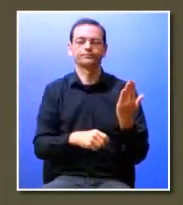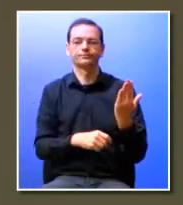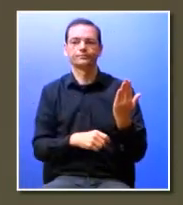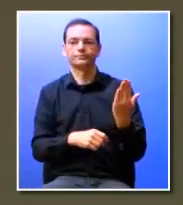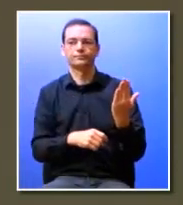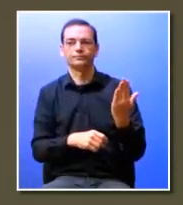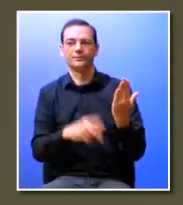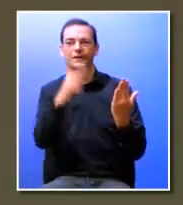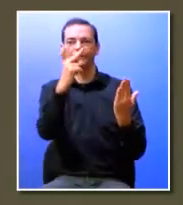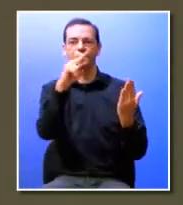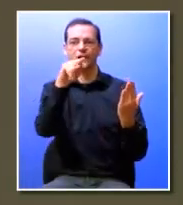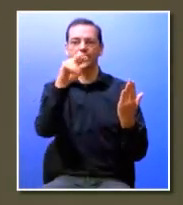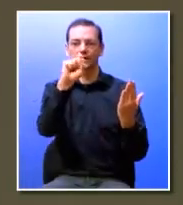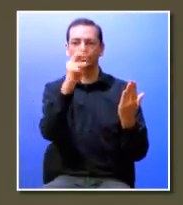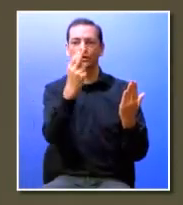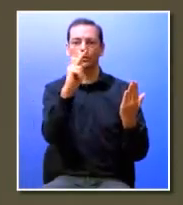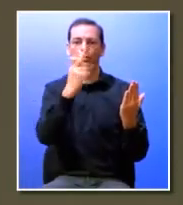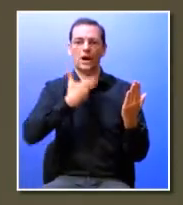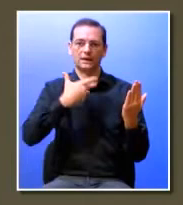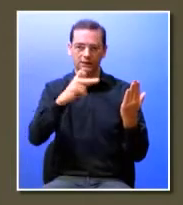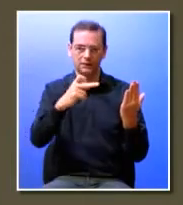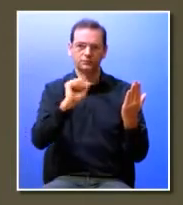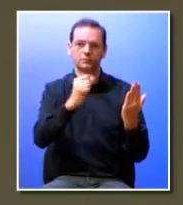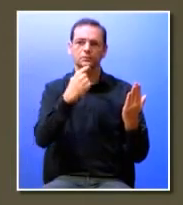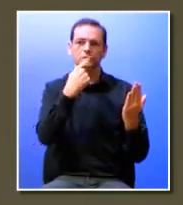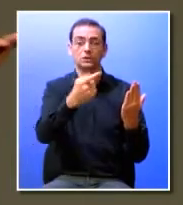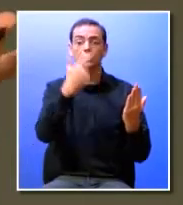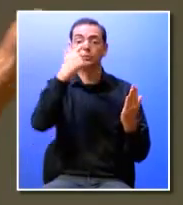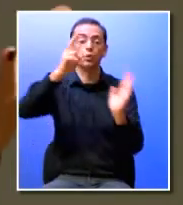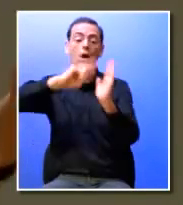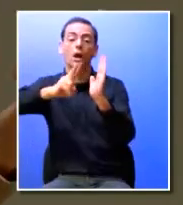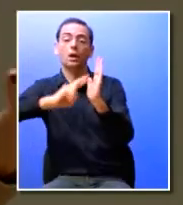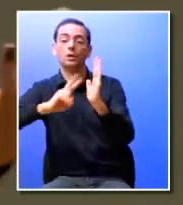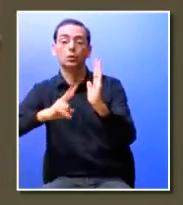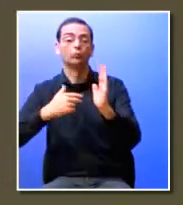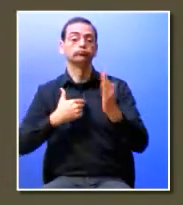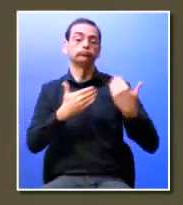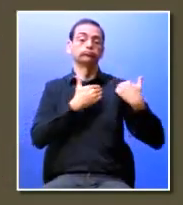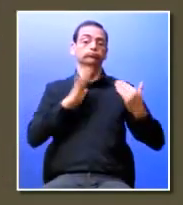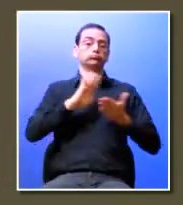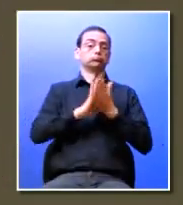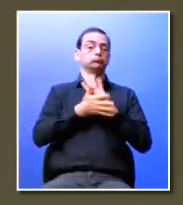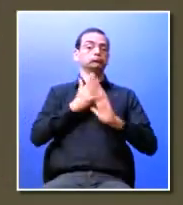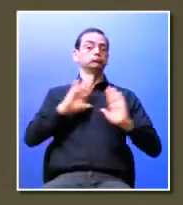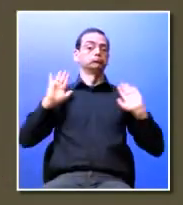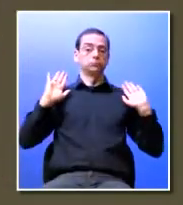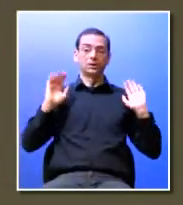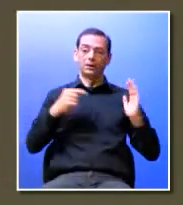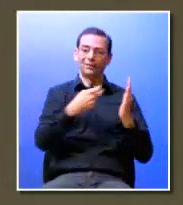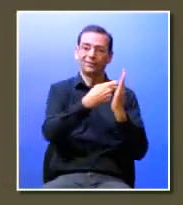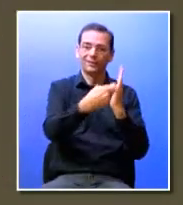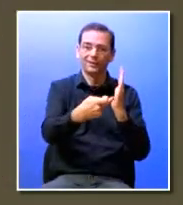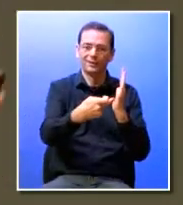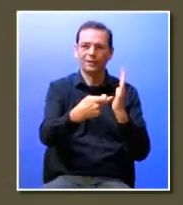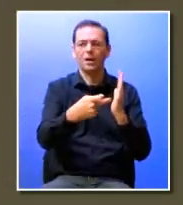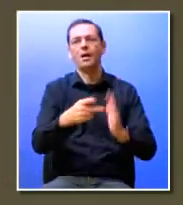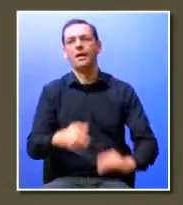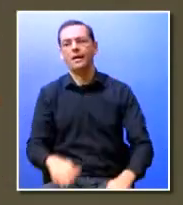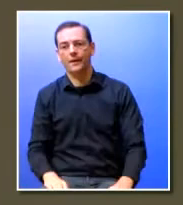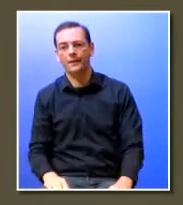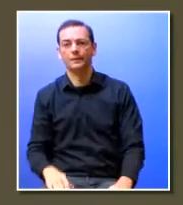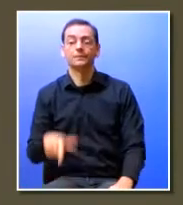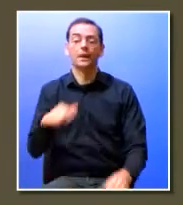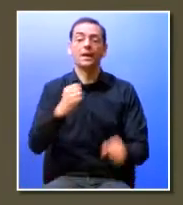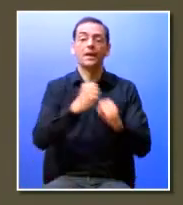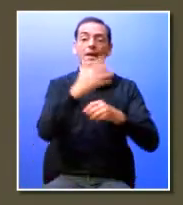o Vanguardia não se responsabiliza pelas opiniões dos seus leitores mas sinto que a tenho e é isto que todos nós e aqui não vou ficar em universidades ou